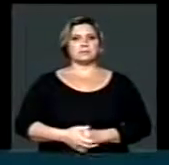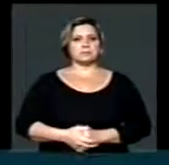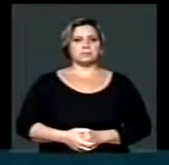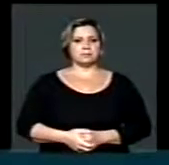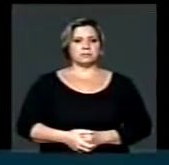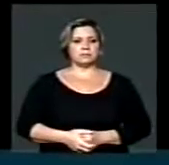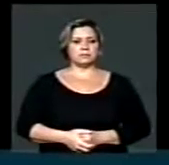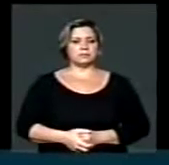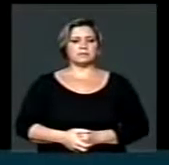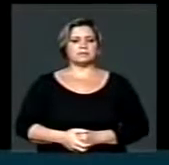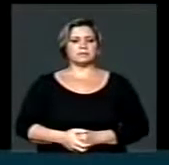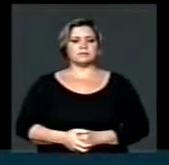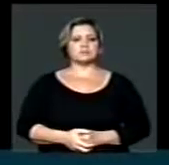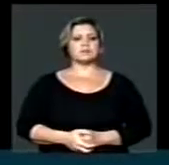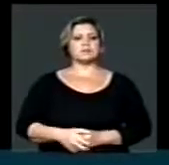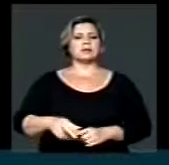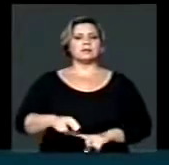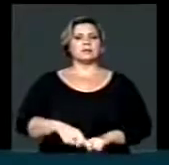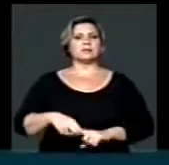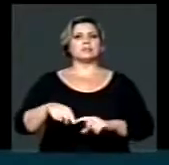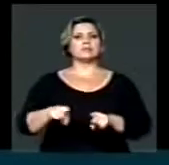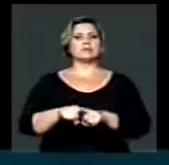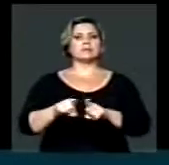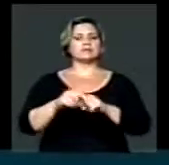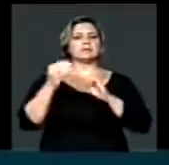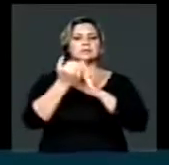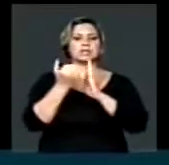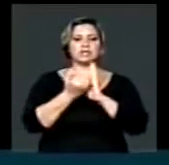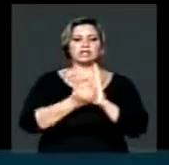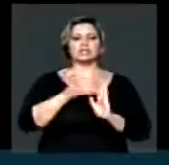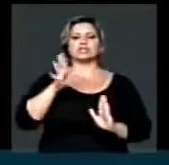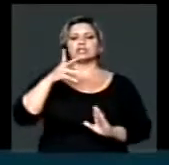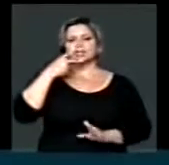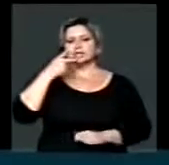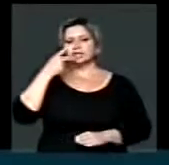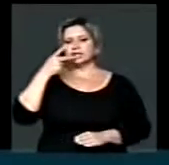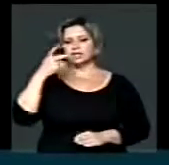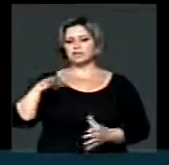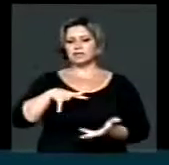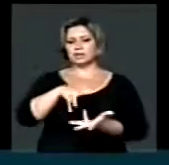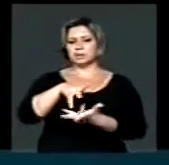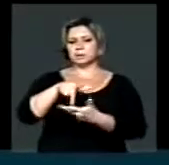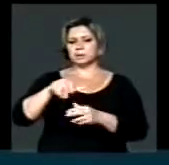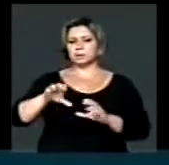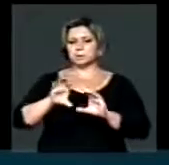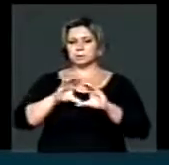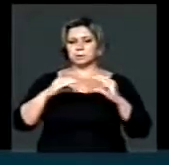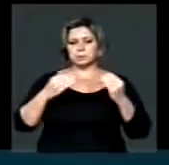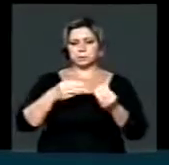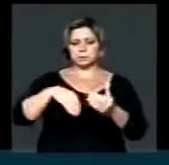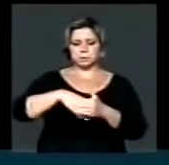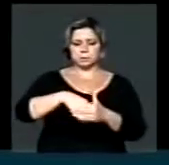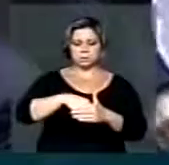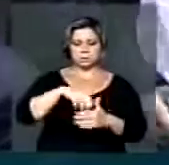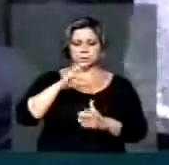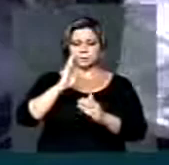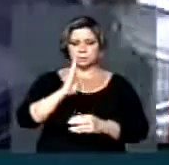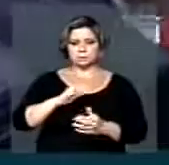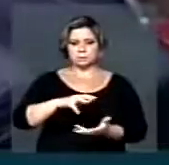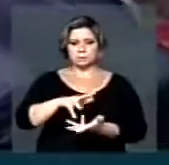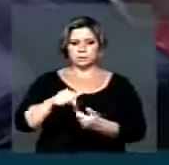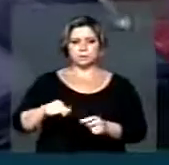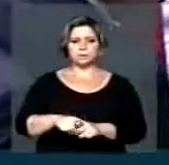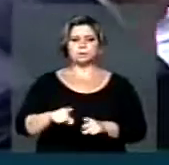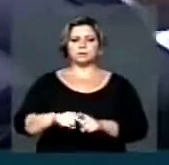Presidente, pelos mesmos motivos já expostos, nós já falamos da Copa do Mundo, esse RDC veio com a história de que estava em cima da